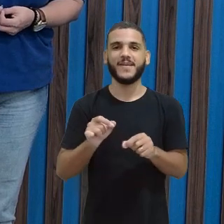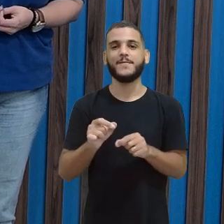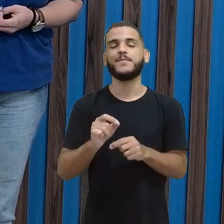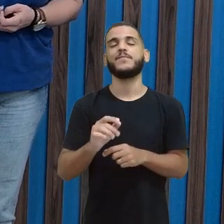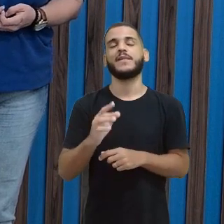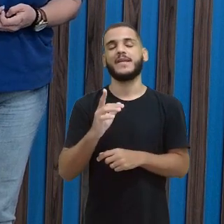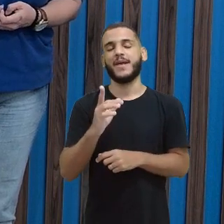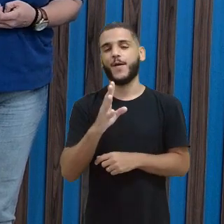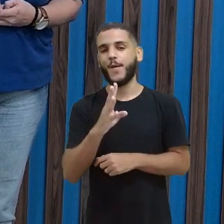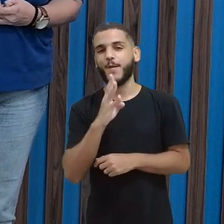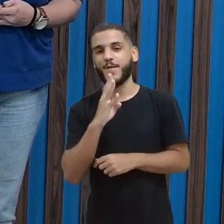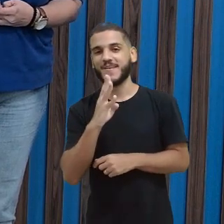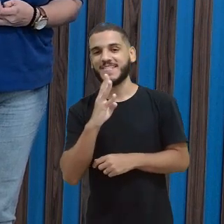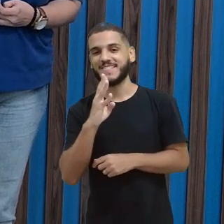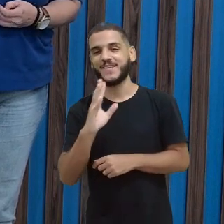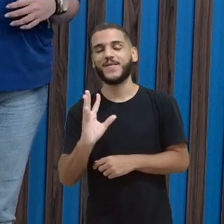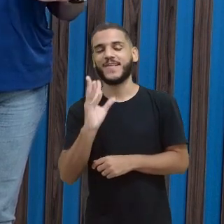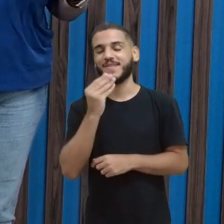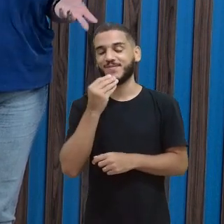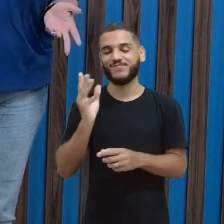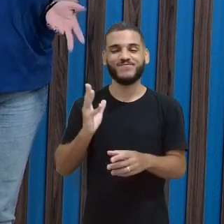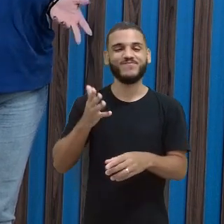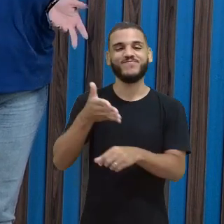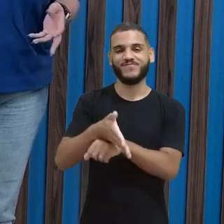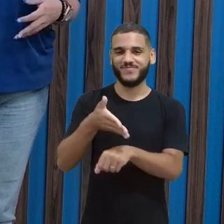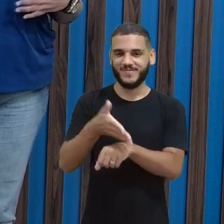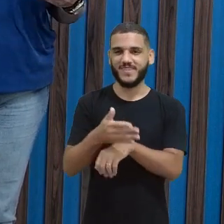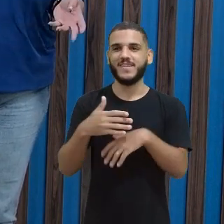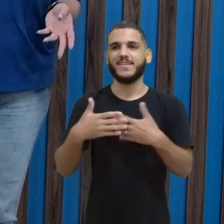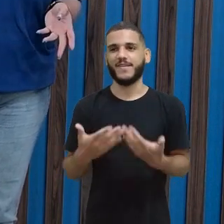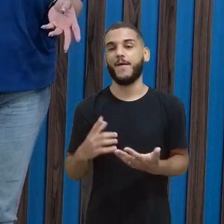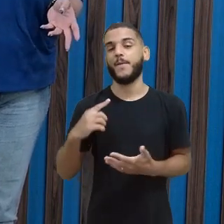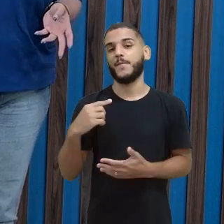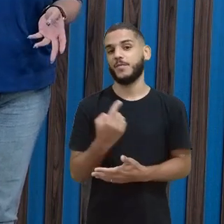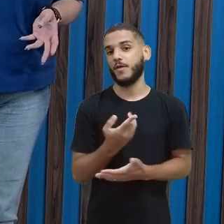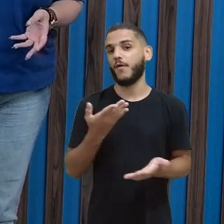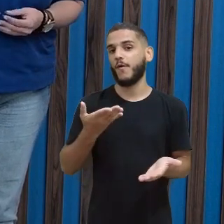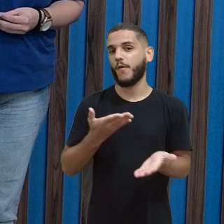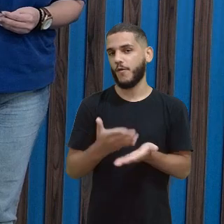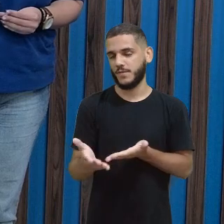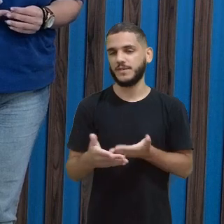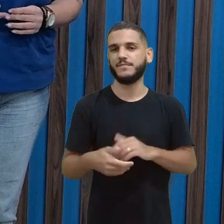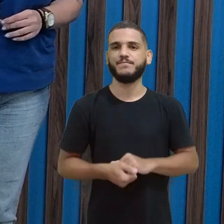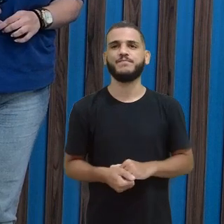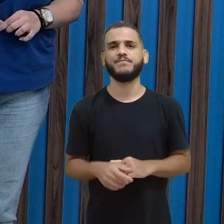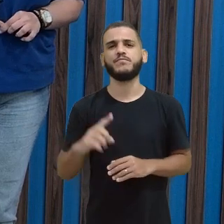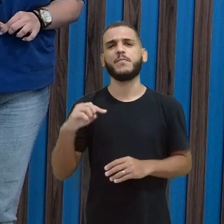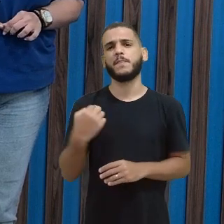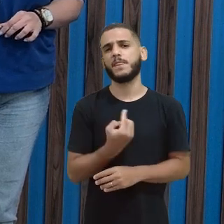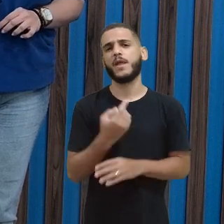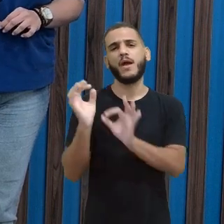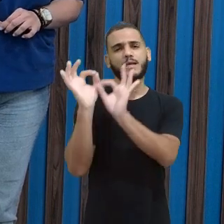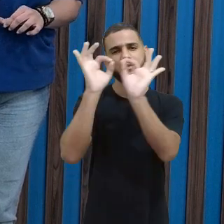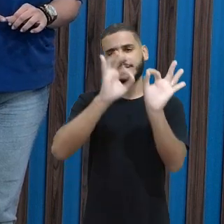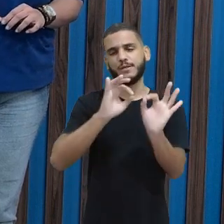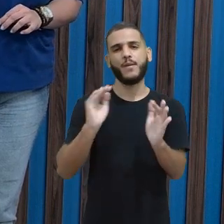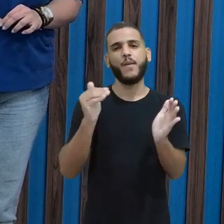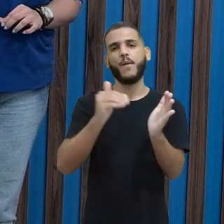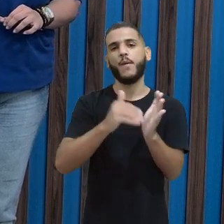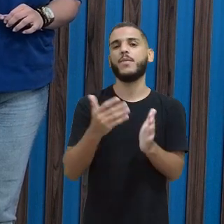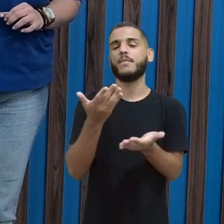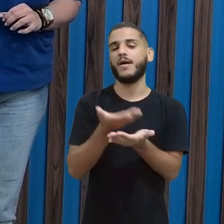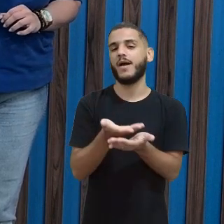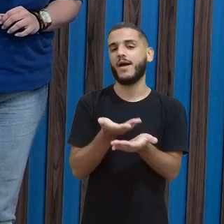do conhecimento, tá certo? Então, vamos lá. O foi que nós vimos na última aula? Na última